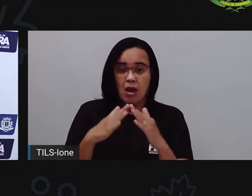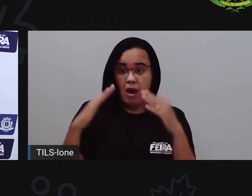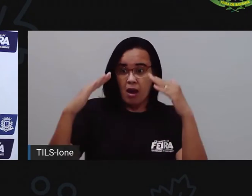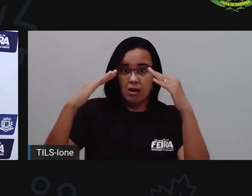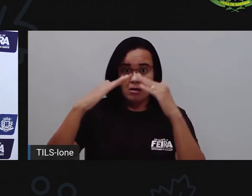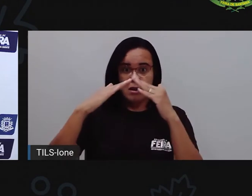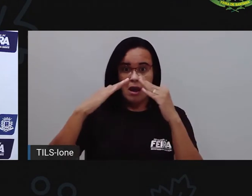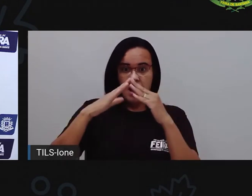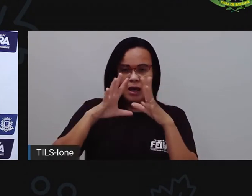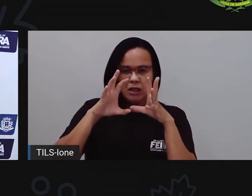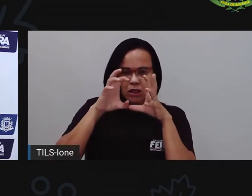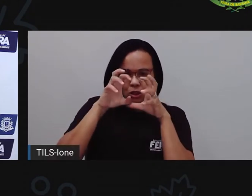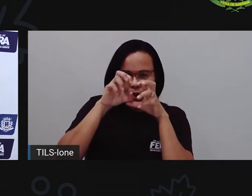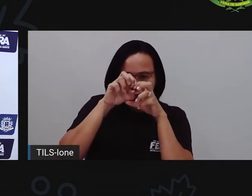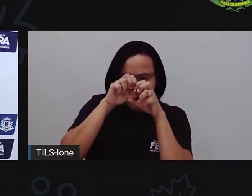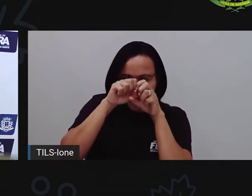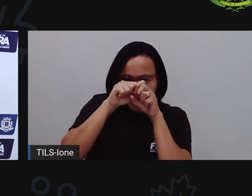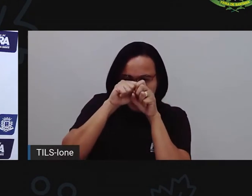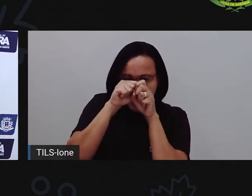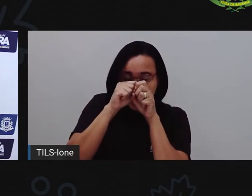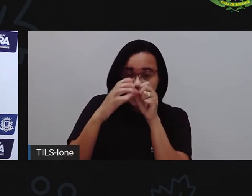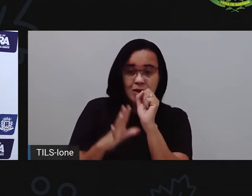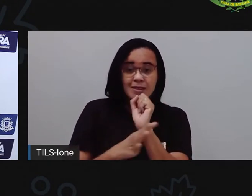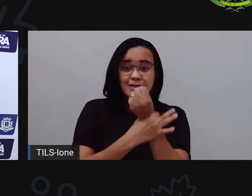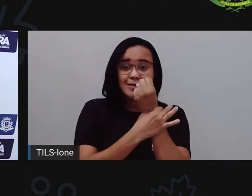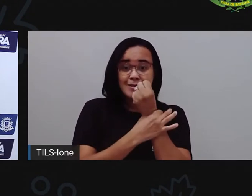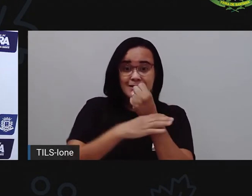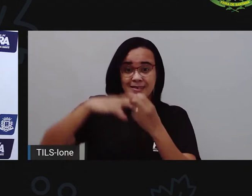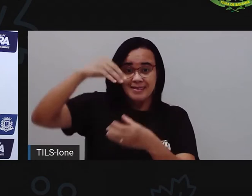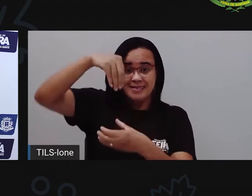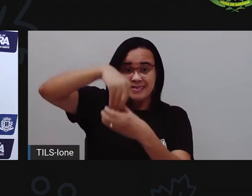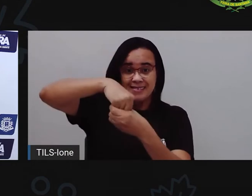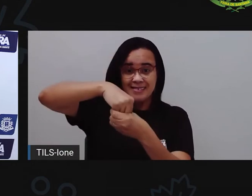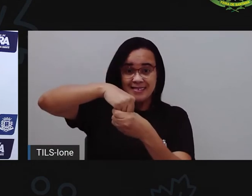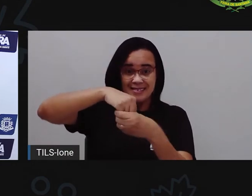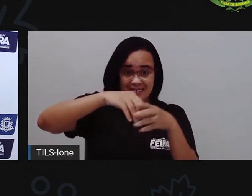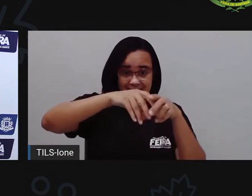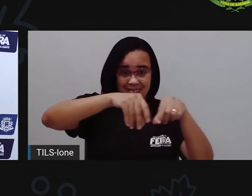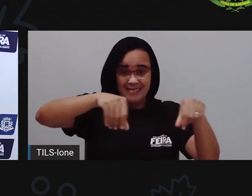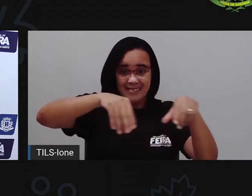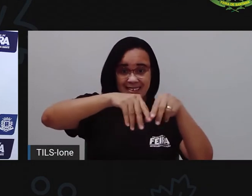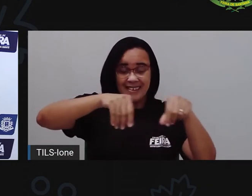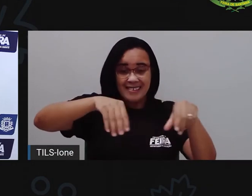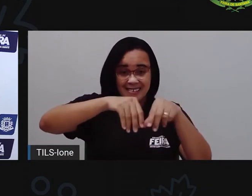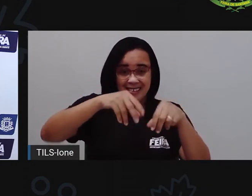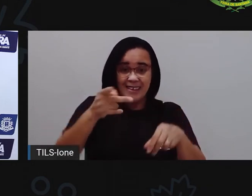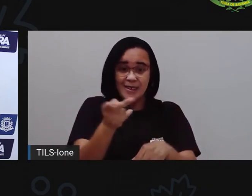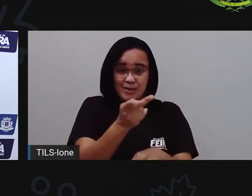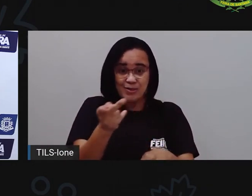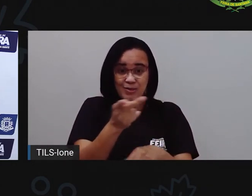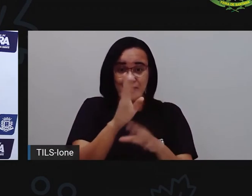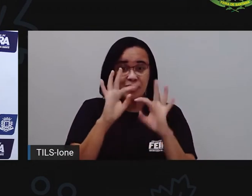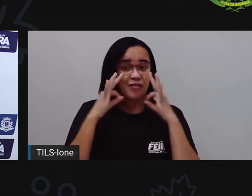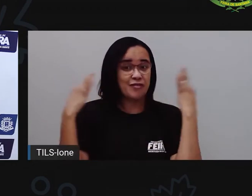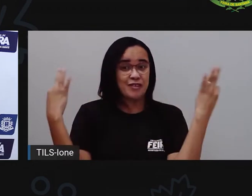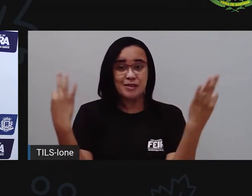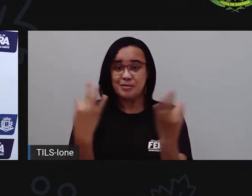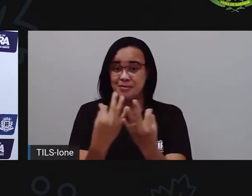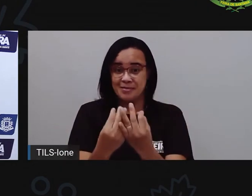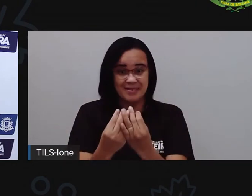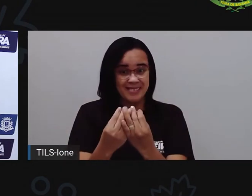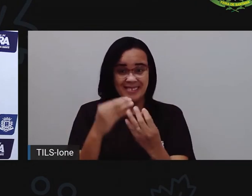segura, que era dentro da terra. Ó, de quem são? Dos tatus, né? A família tatu.